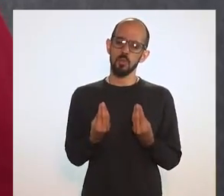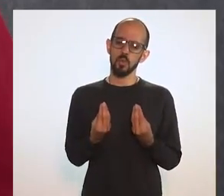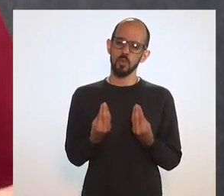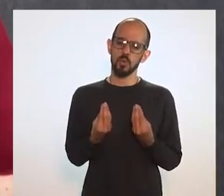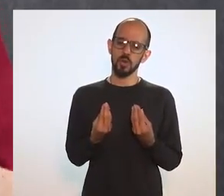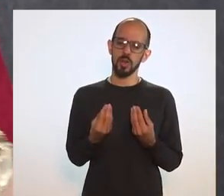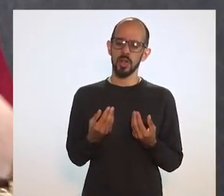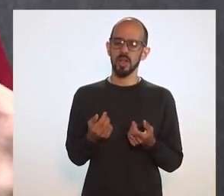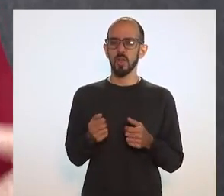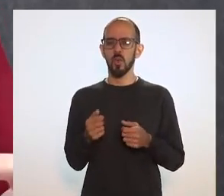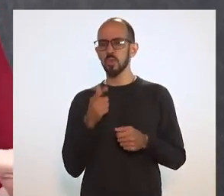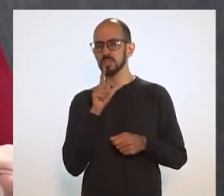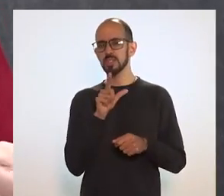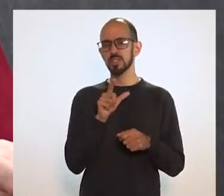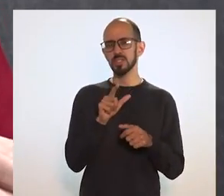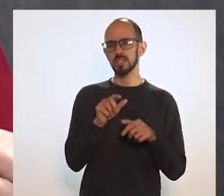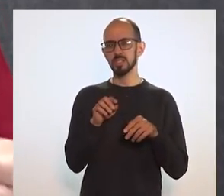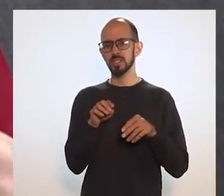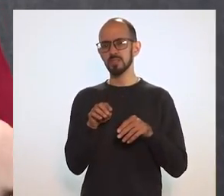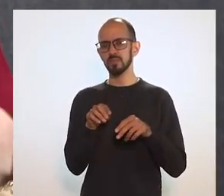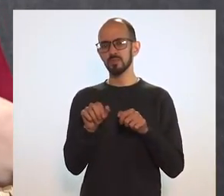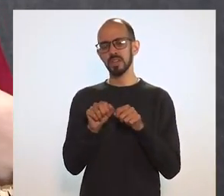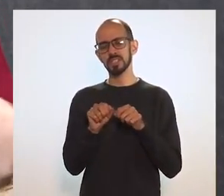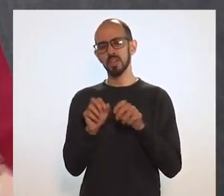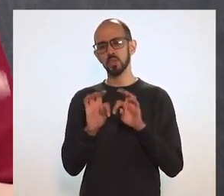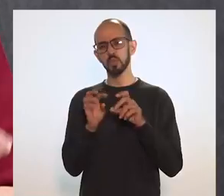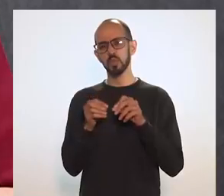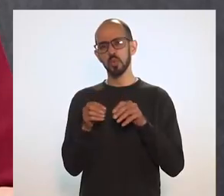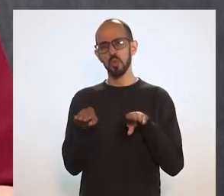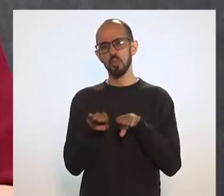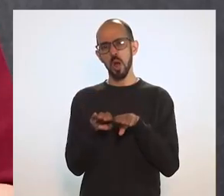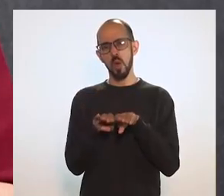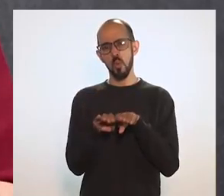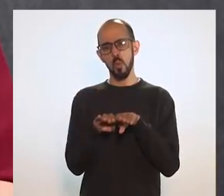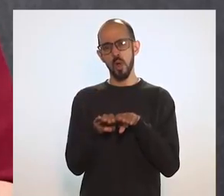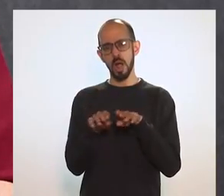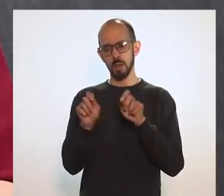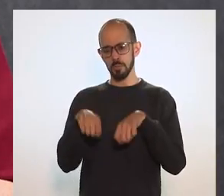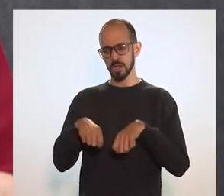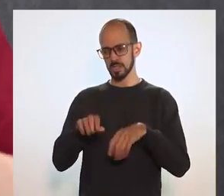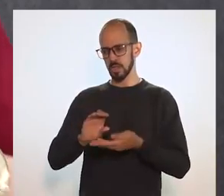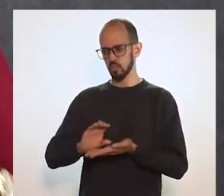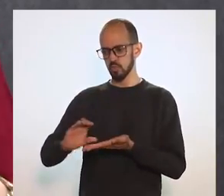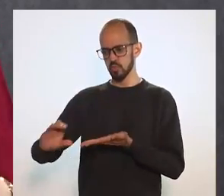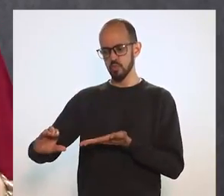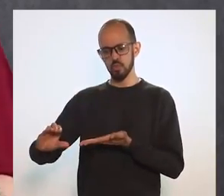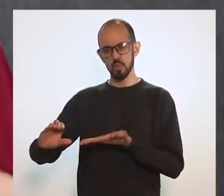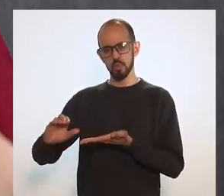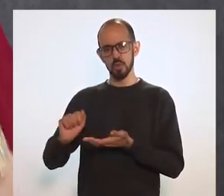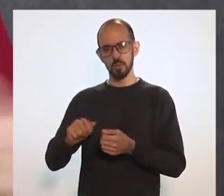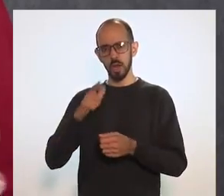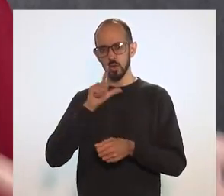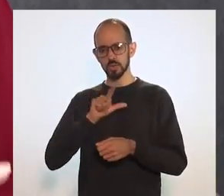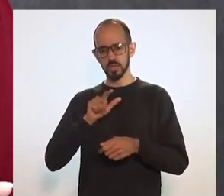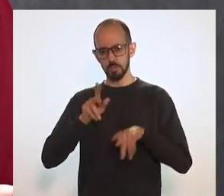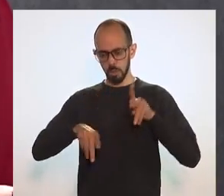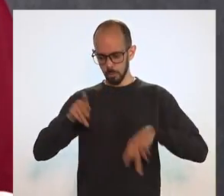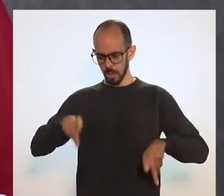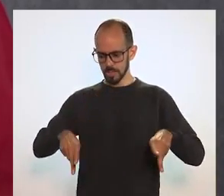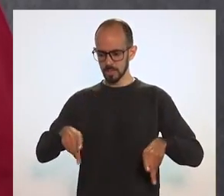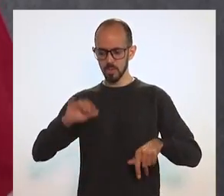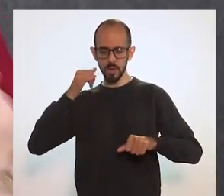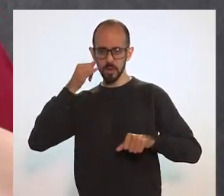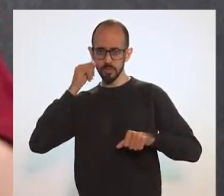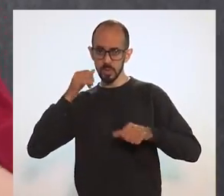equacionar isso? Os recursos que têm disponíveis para que também a população de um